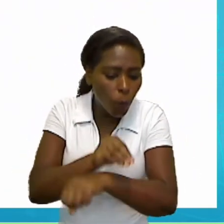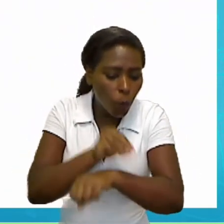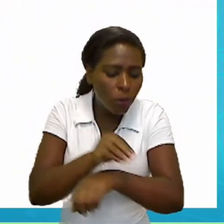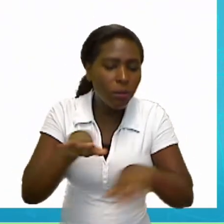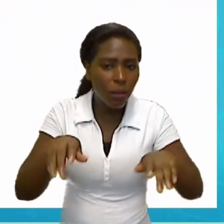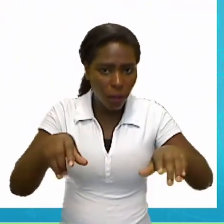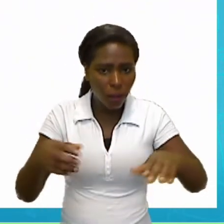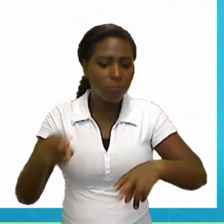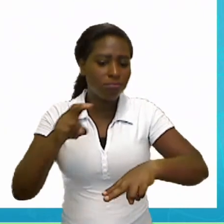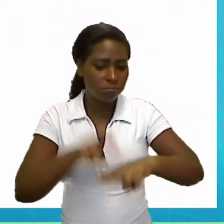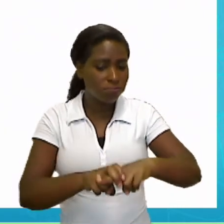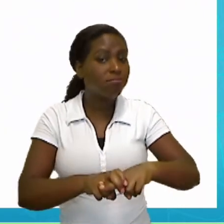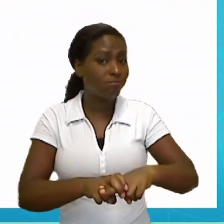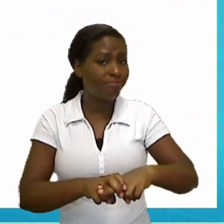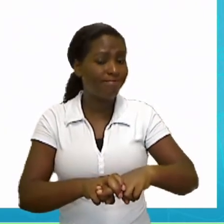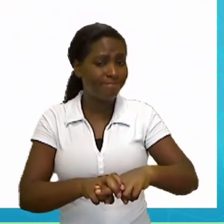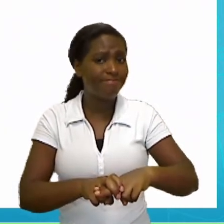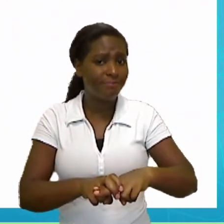Carteira escolar.